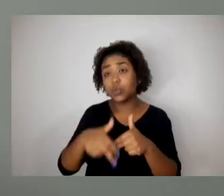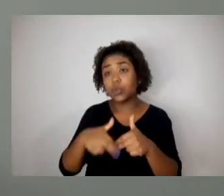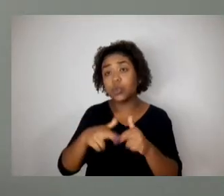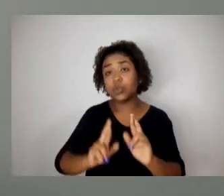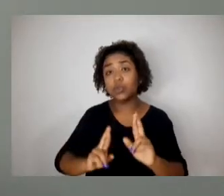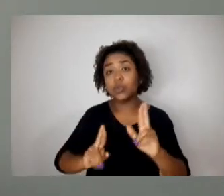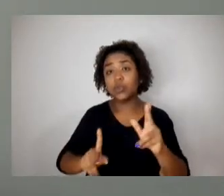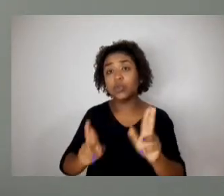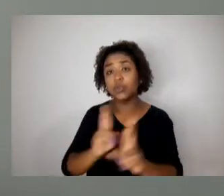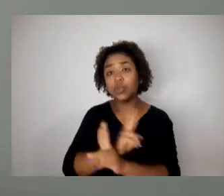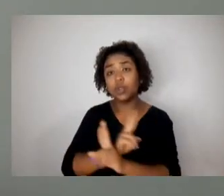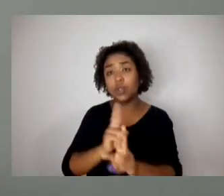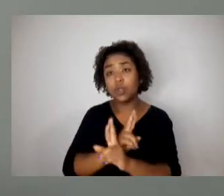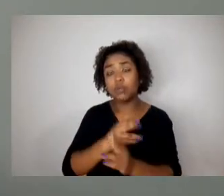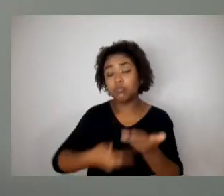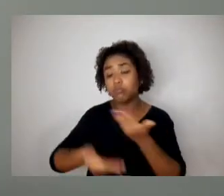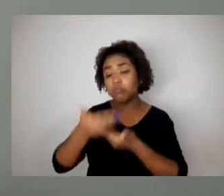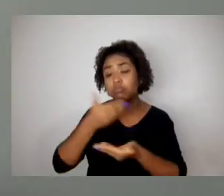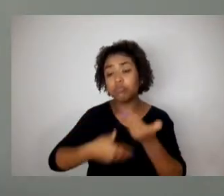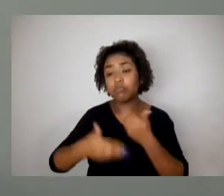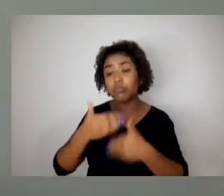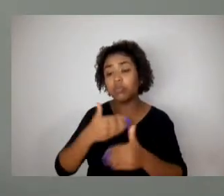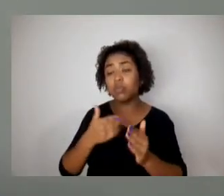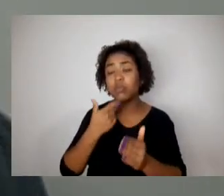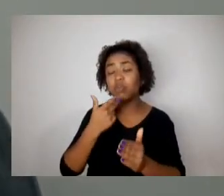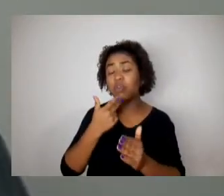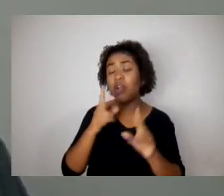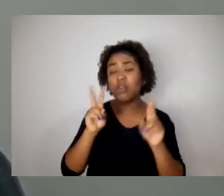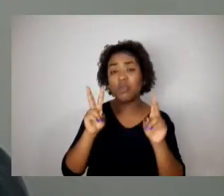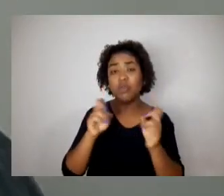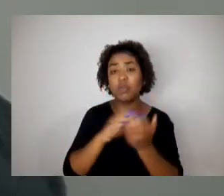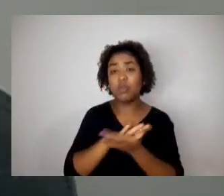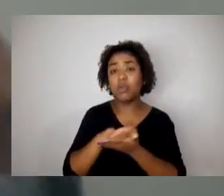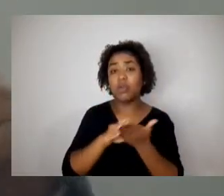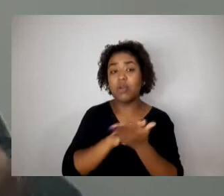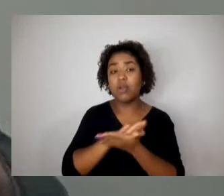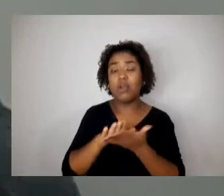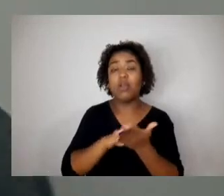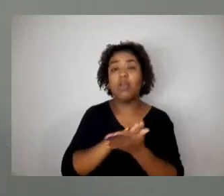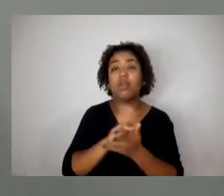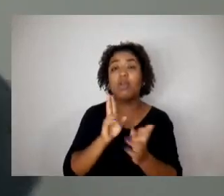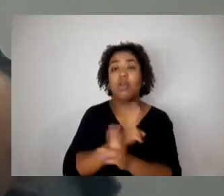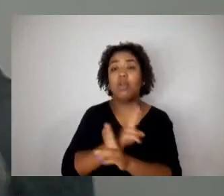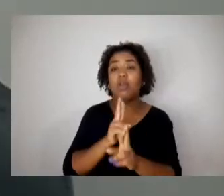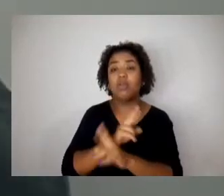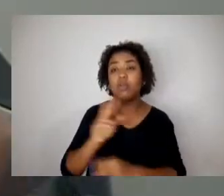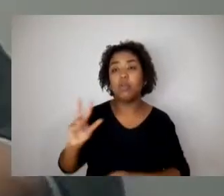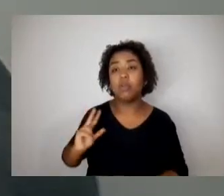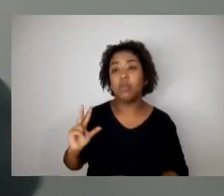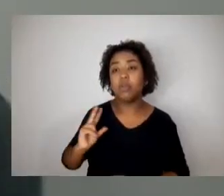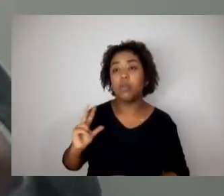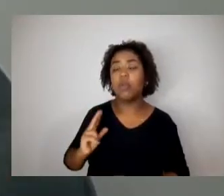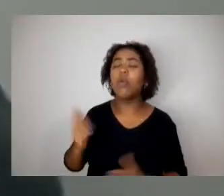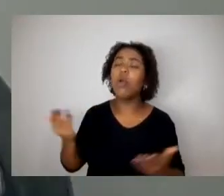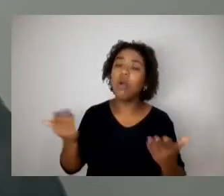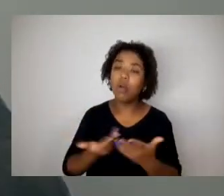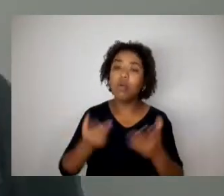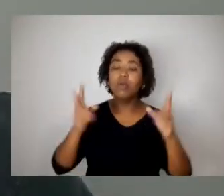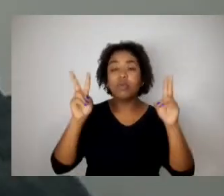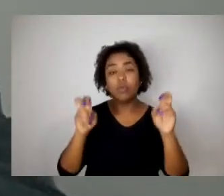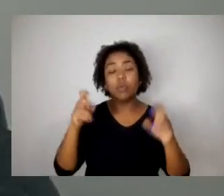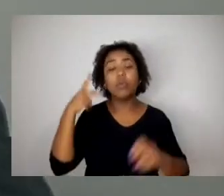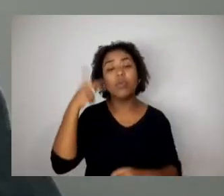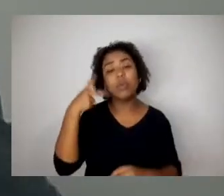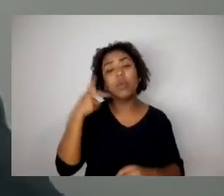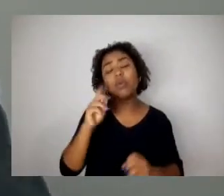nada para falar a nosso respeito em relação à relação pessoal. Agora, a relação política vai ter, como tem várias pessoas aqui, que tem várias posições